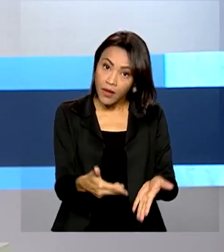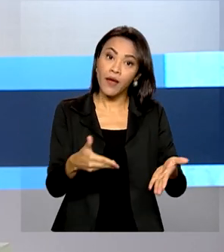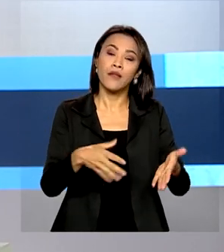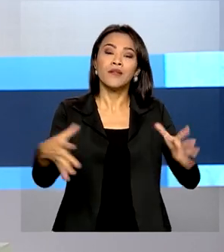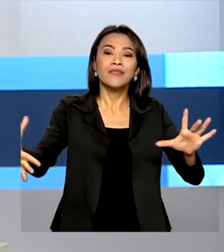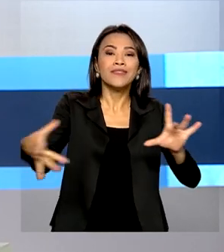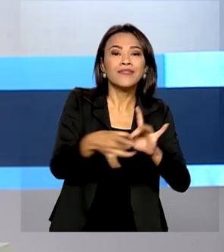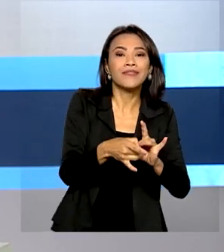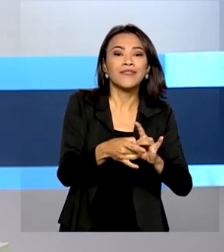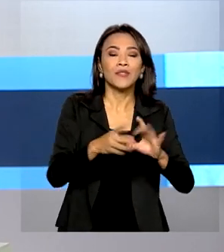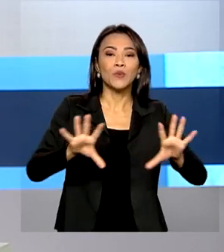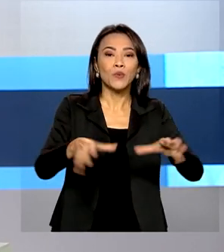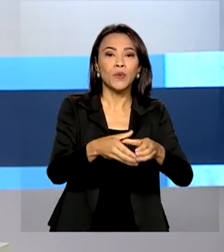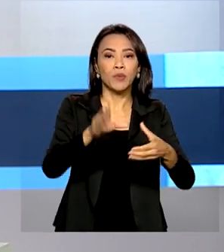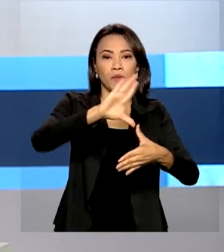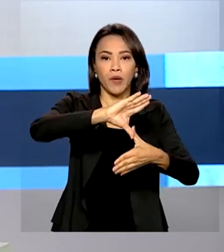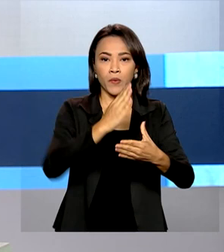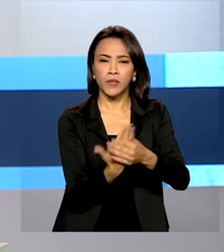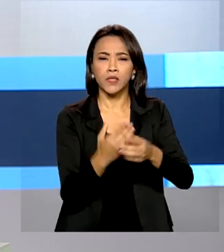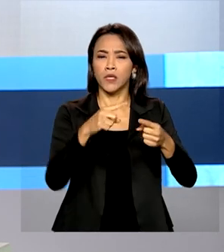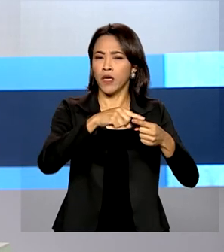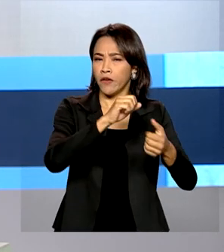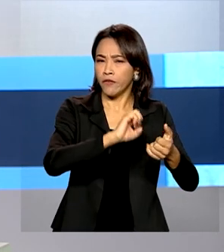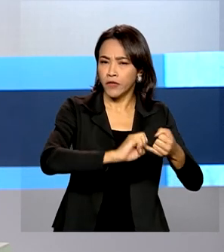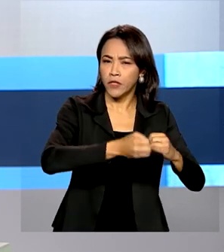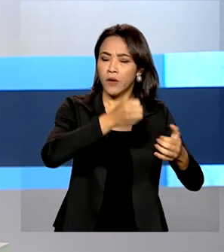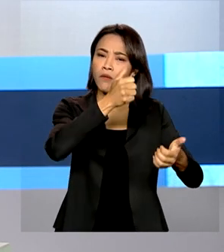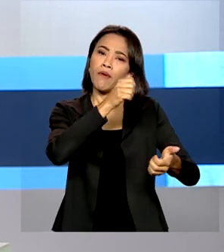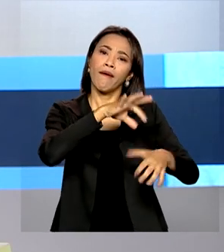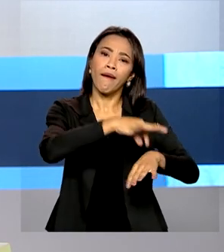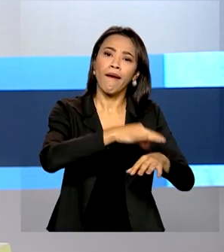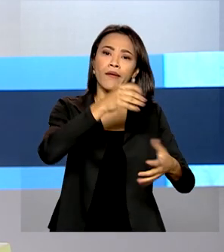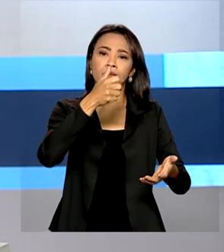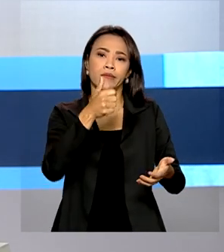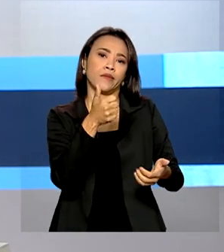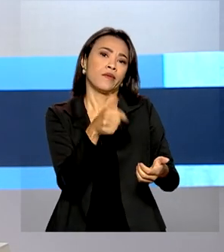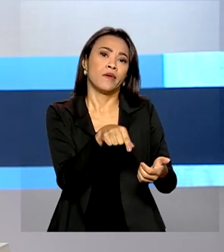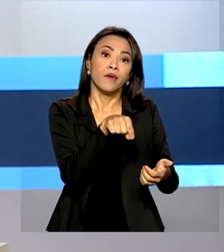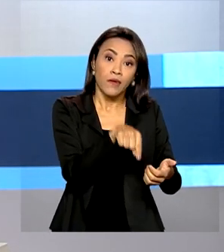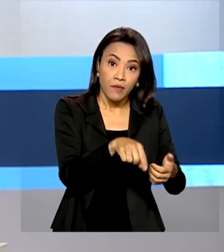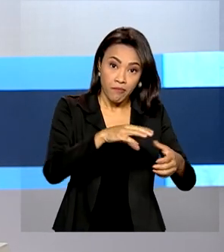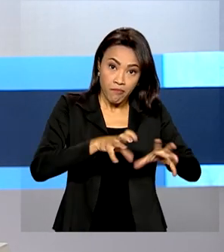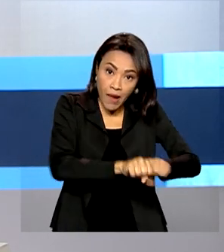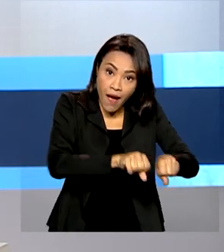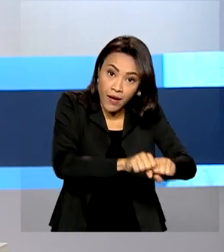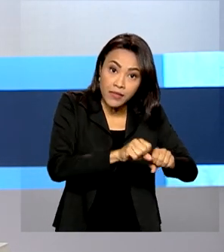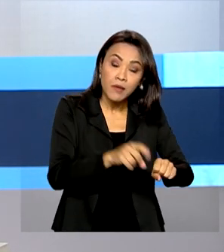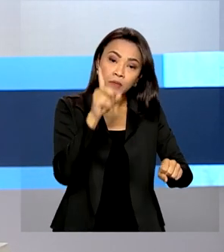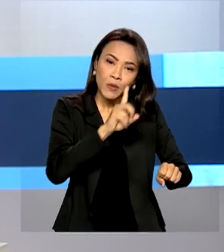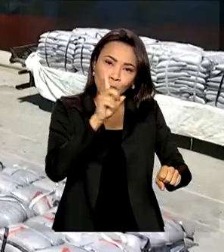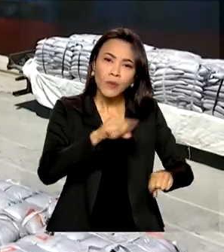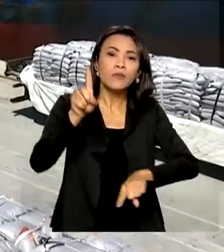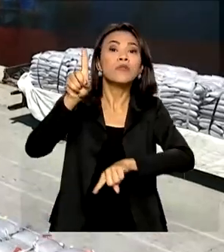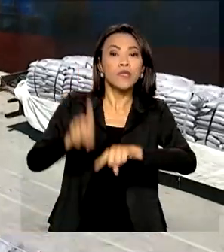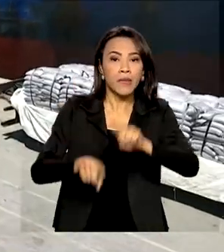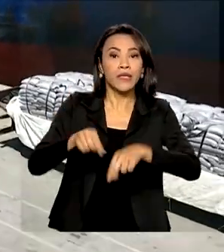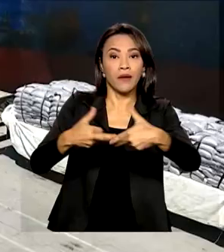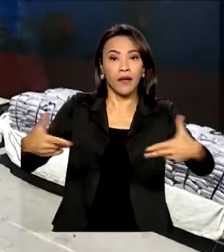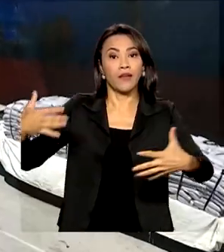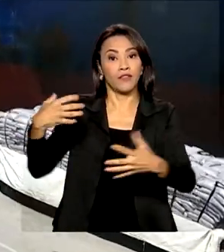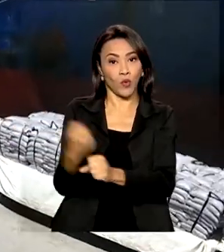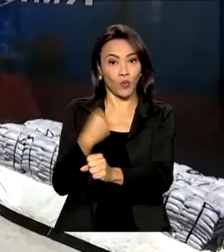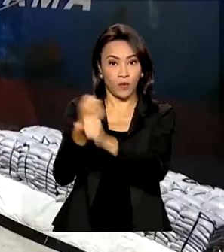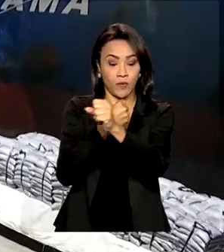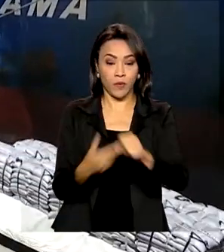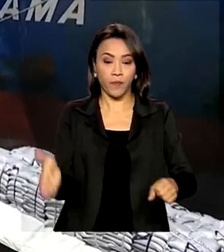Mercosul. Entre os itens estão feijão, carne, massas, biscoitos, arroz e materiais de construção. A redução